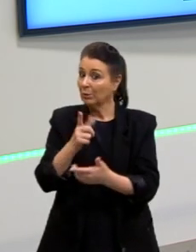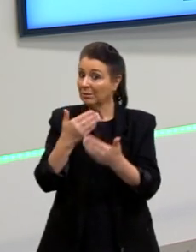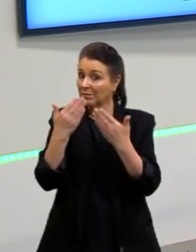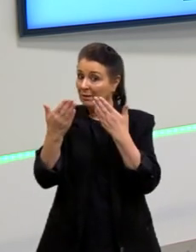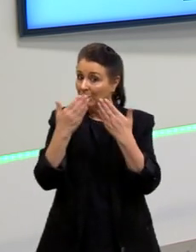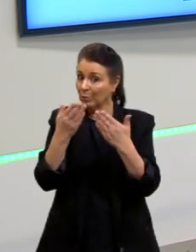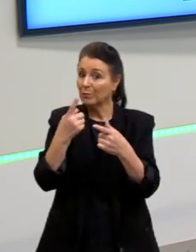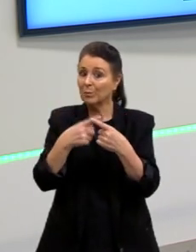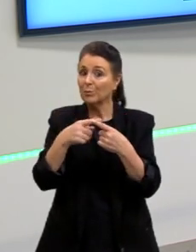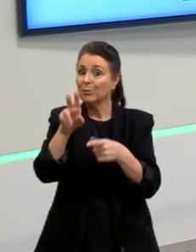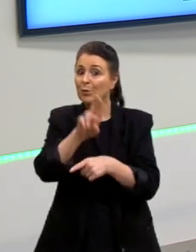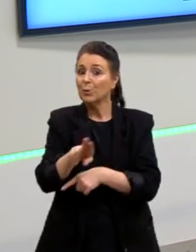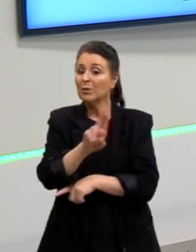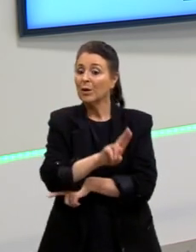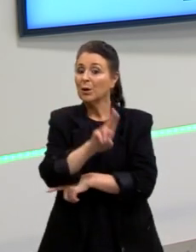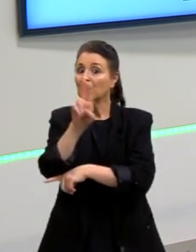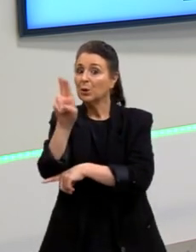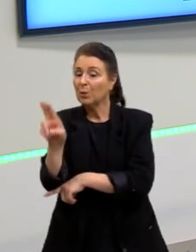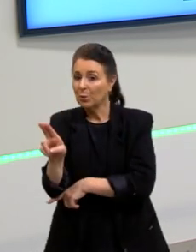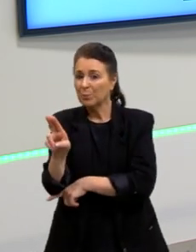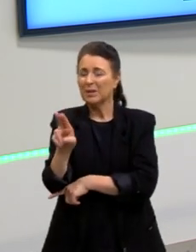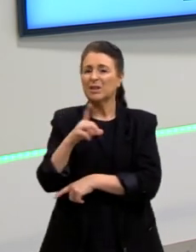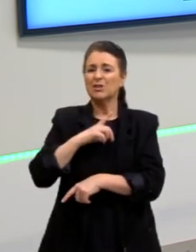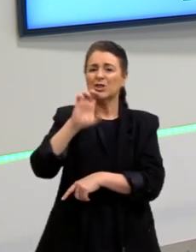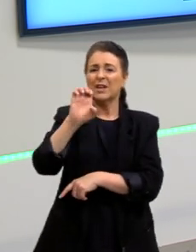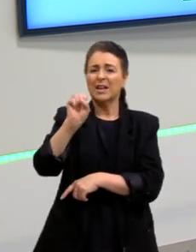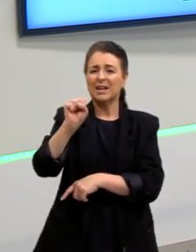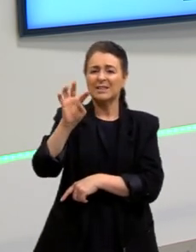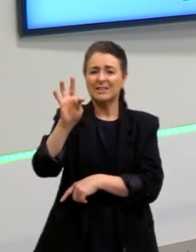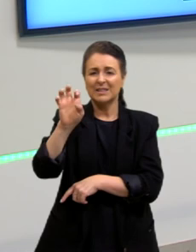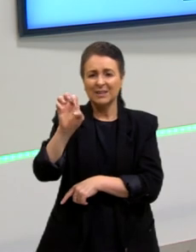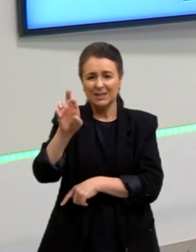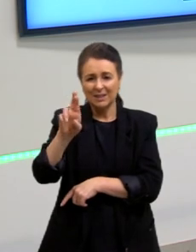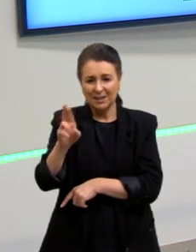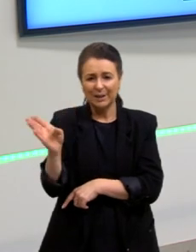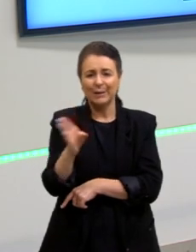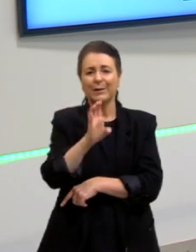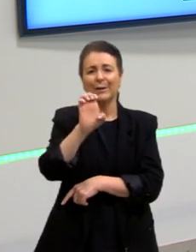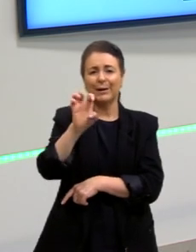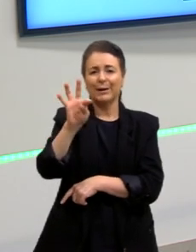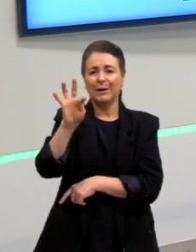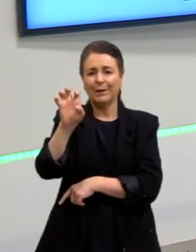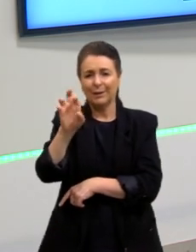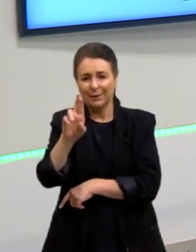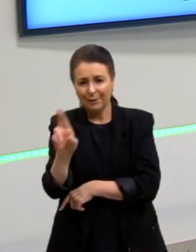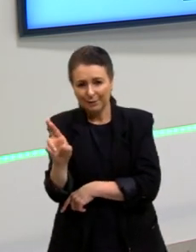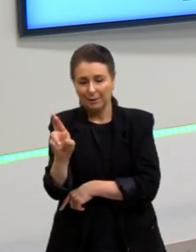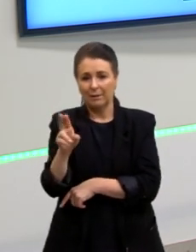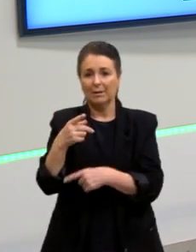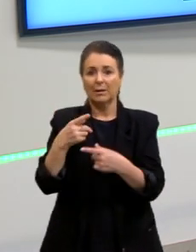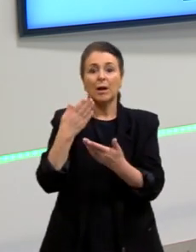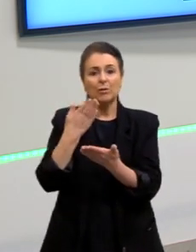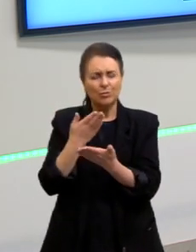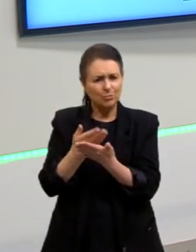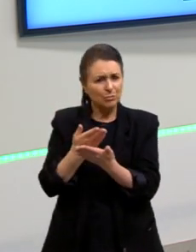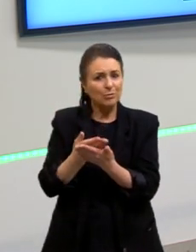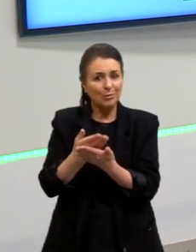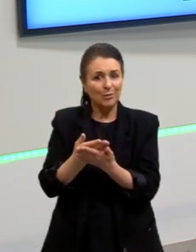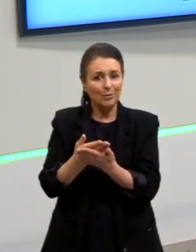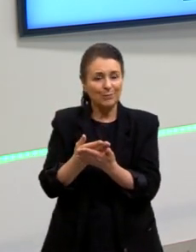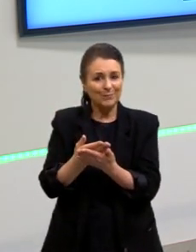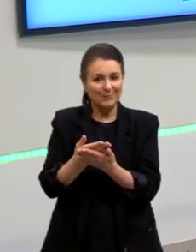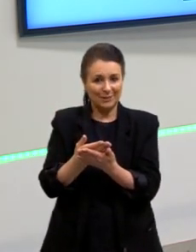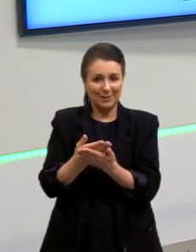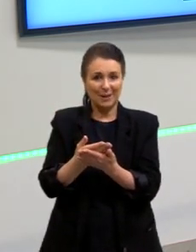nomenclatura de éster de éter que acaba que a gente já viu isso e eu passo batido porque eu imagino que vocês tenham